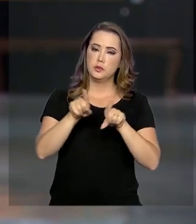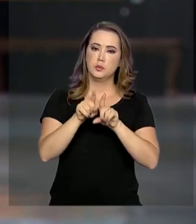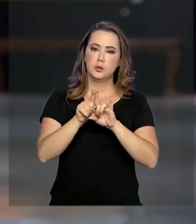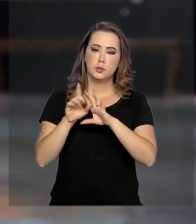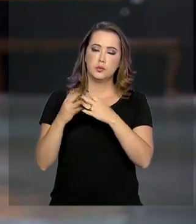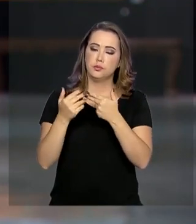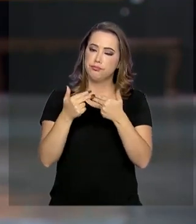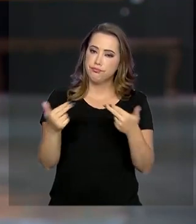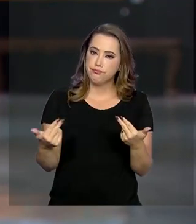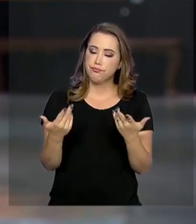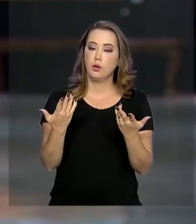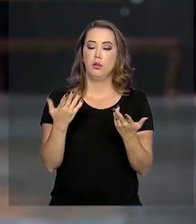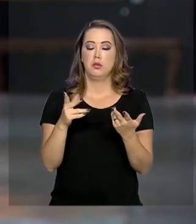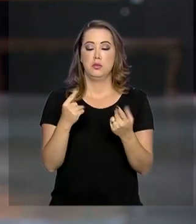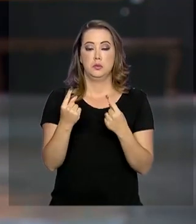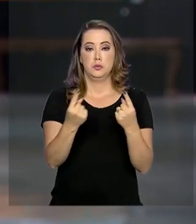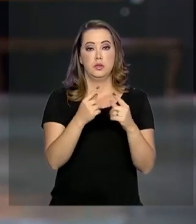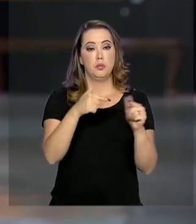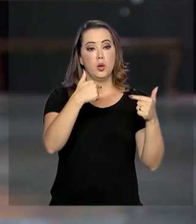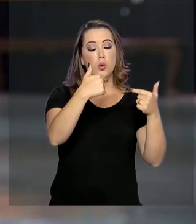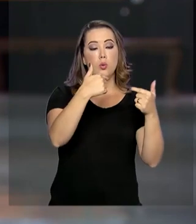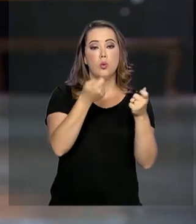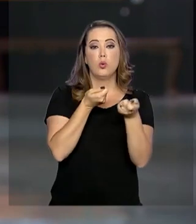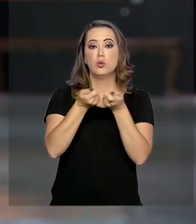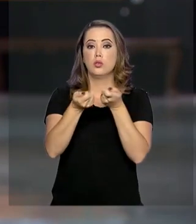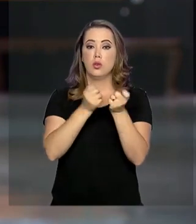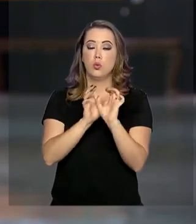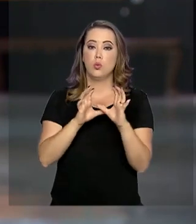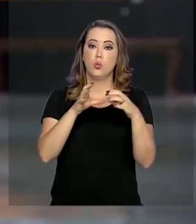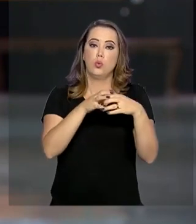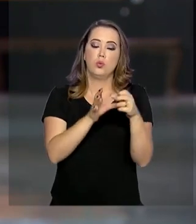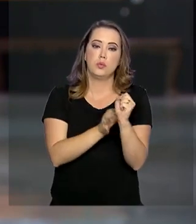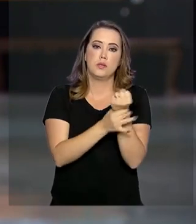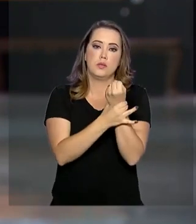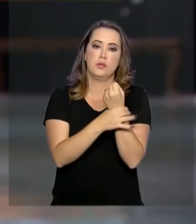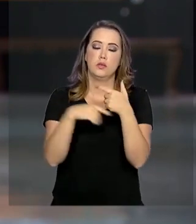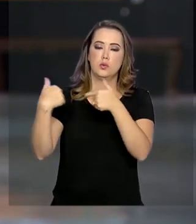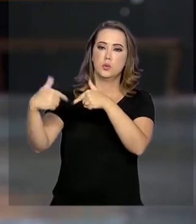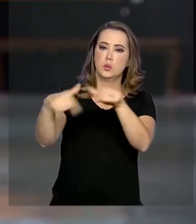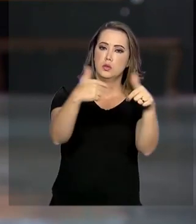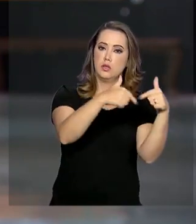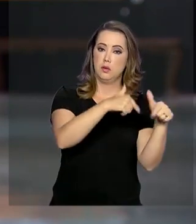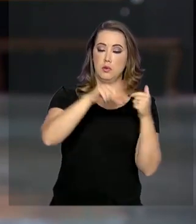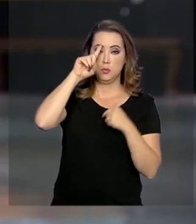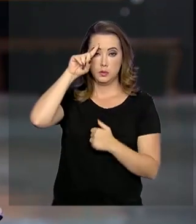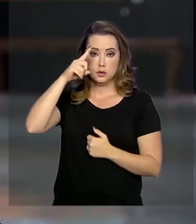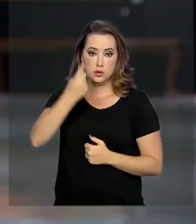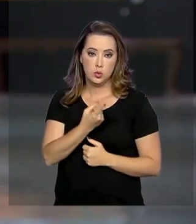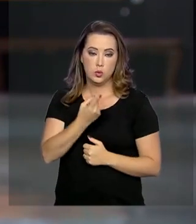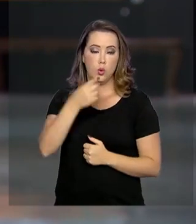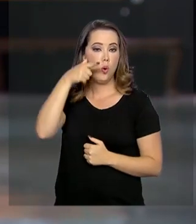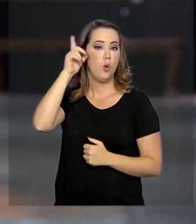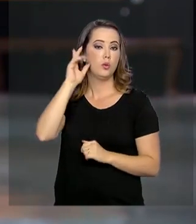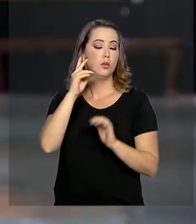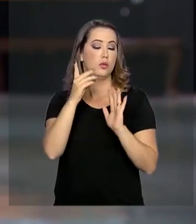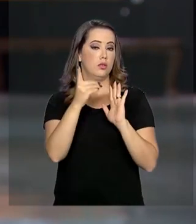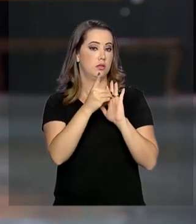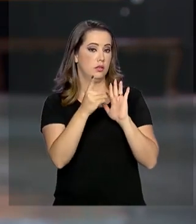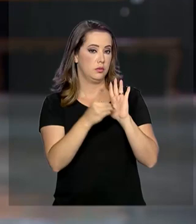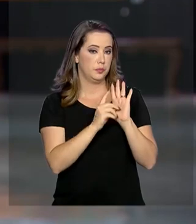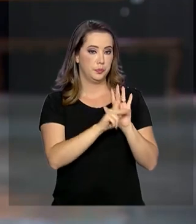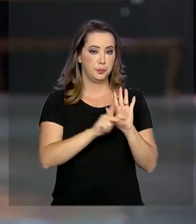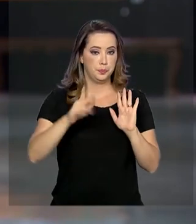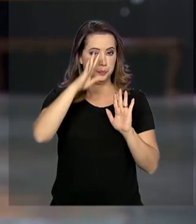cuidar do controle operacional das equipes de segurança. A operação foi determinada ontem por um decreto do presidente Jair